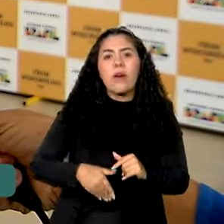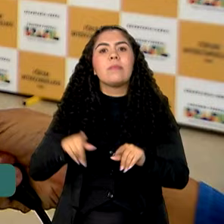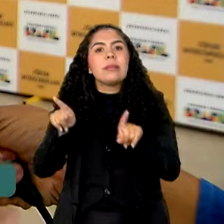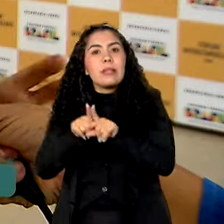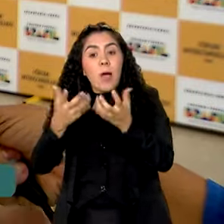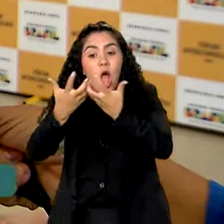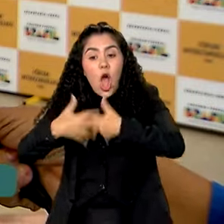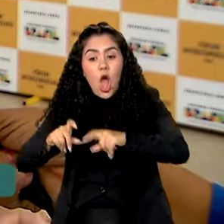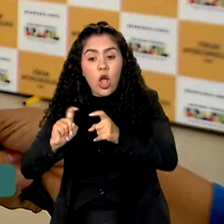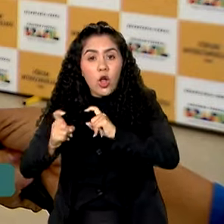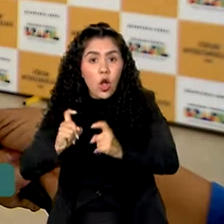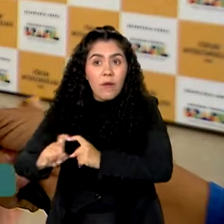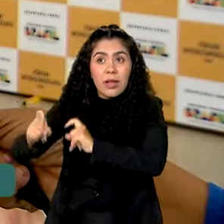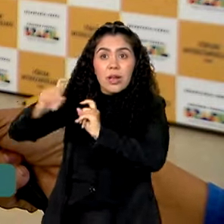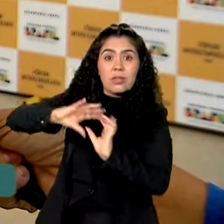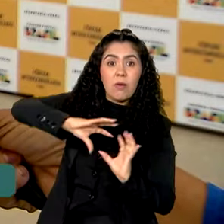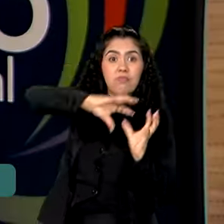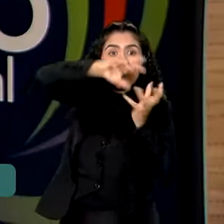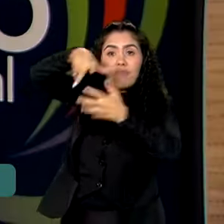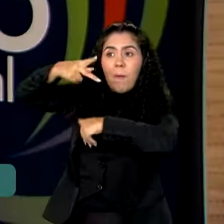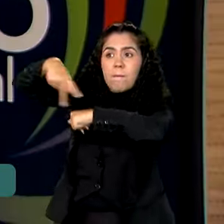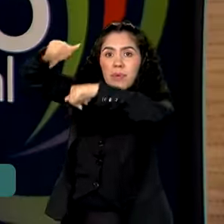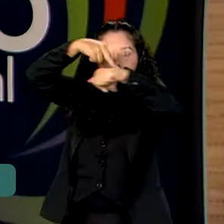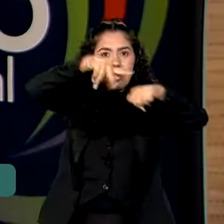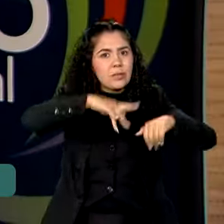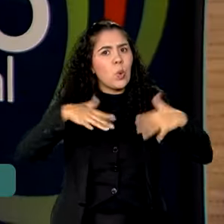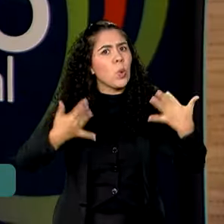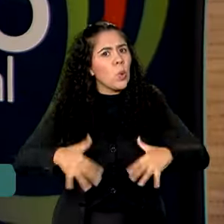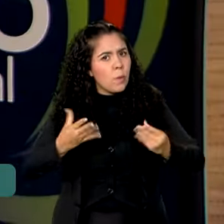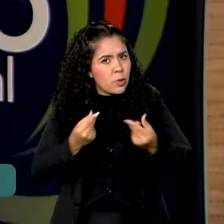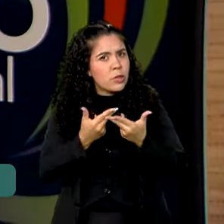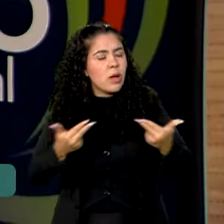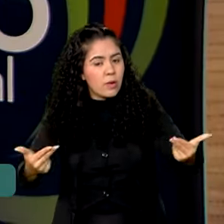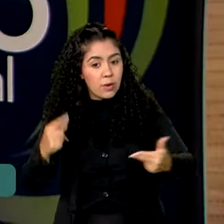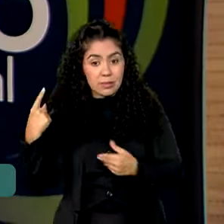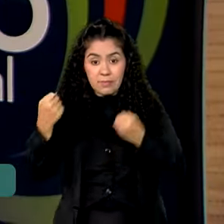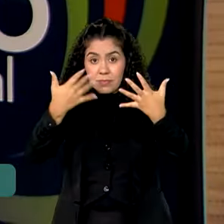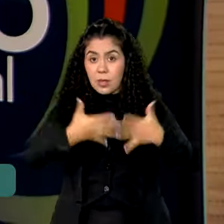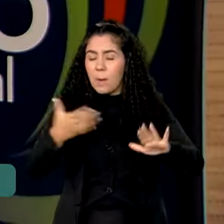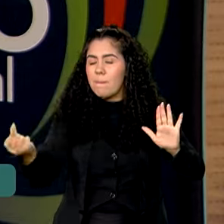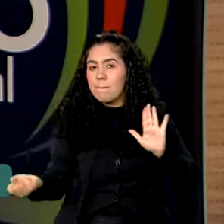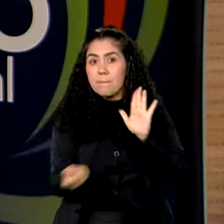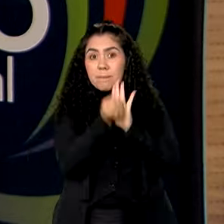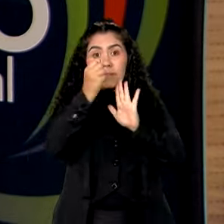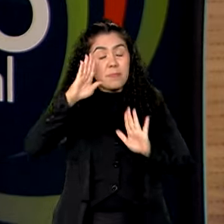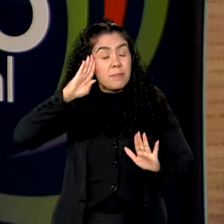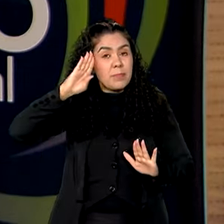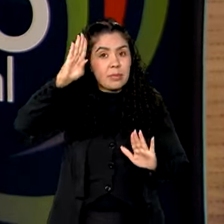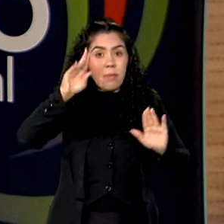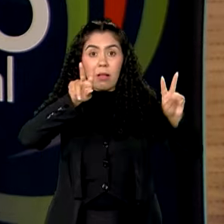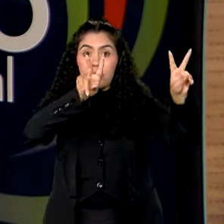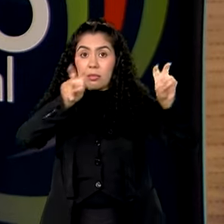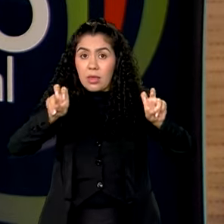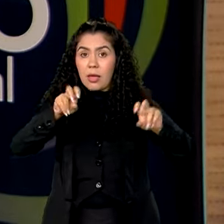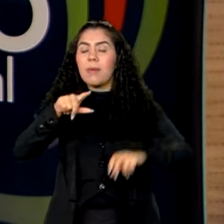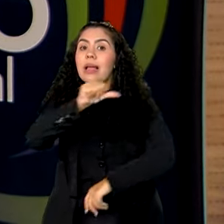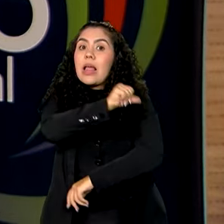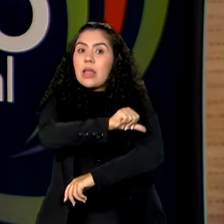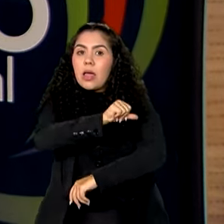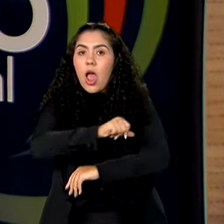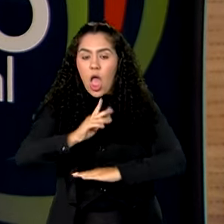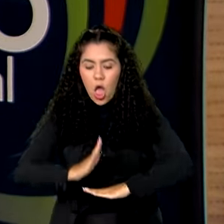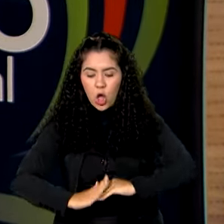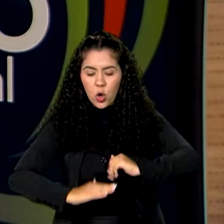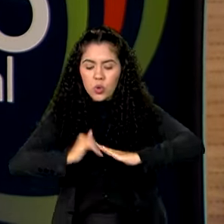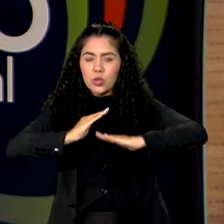dizer e acho que esse é um momento que vai ser central. O lema da cúpula este ano, que será no Rio de Janeiro, é construindo